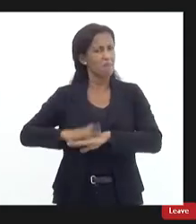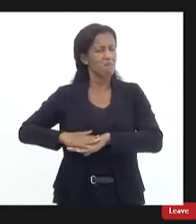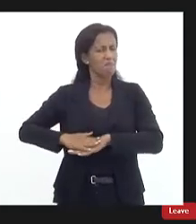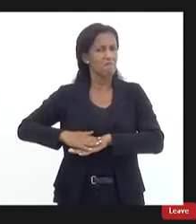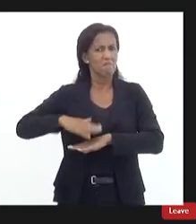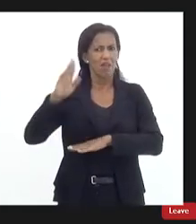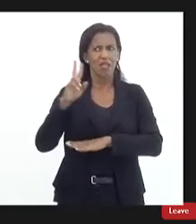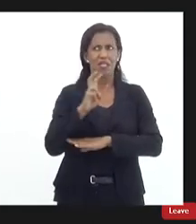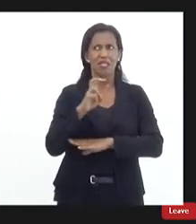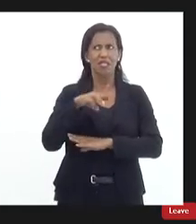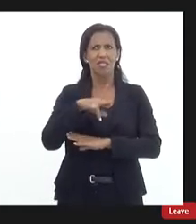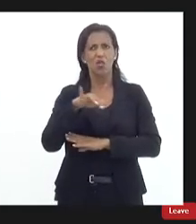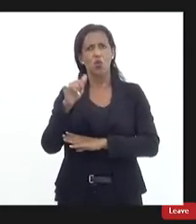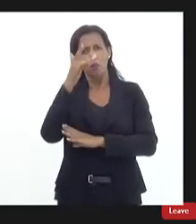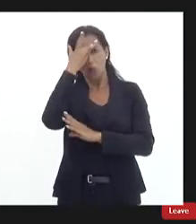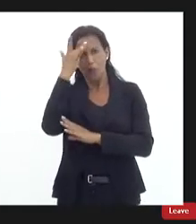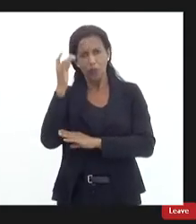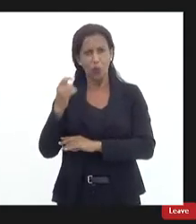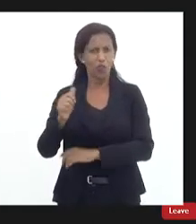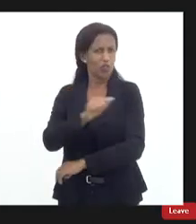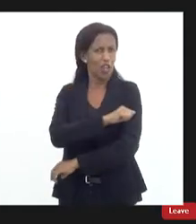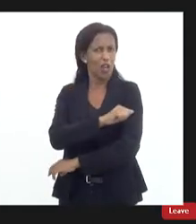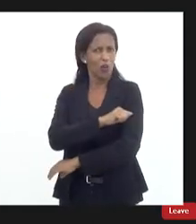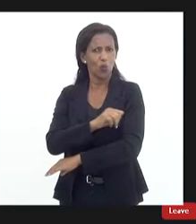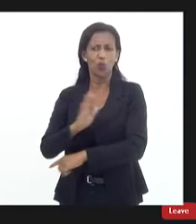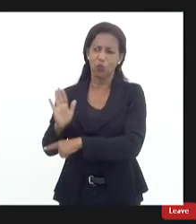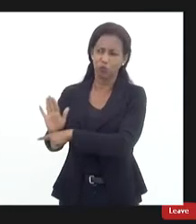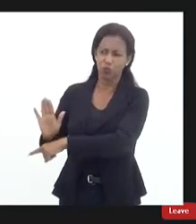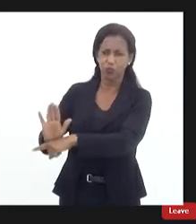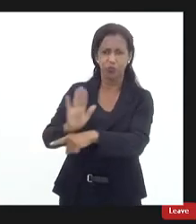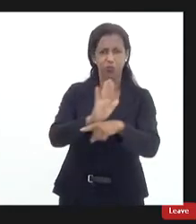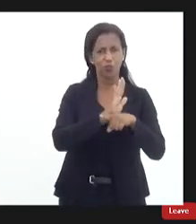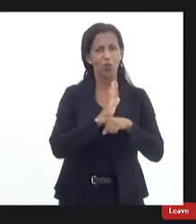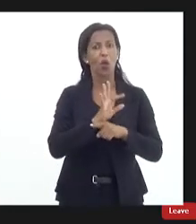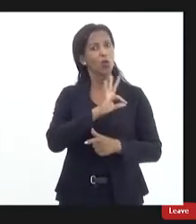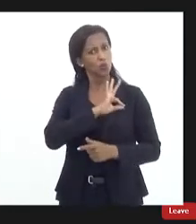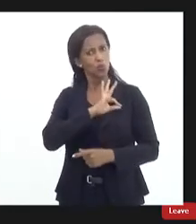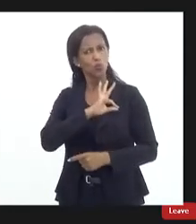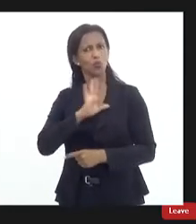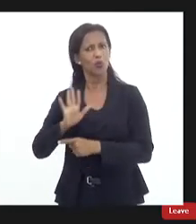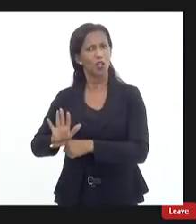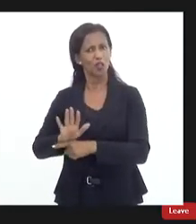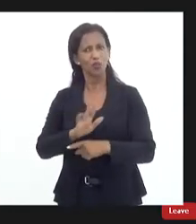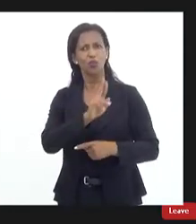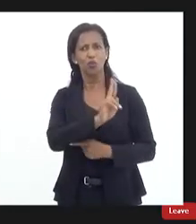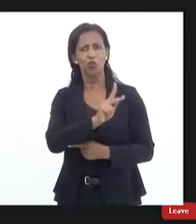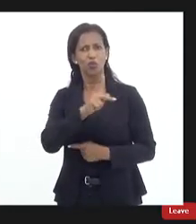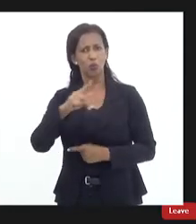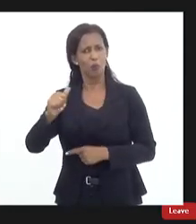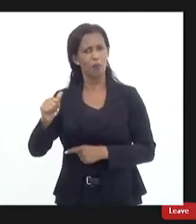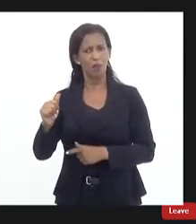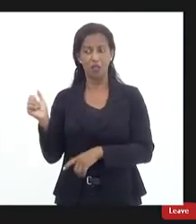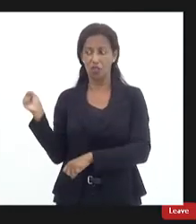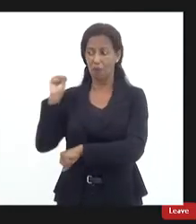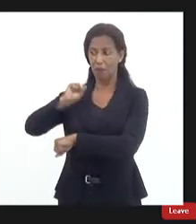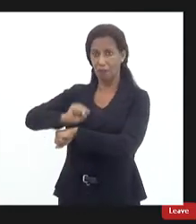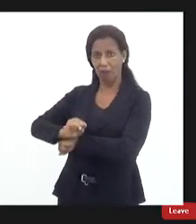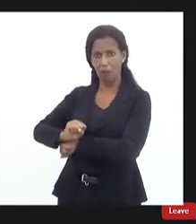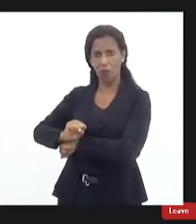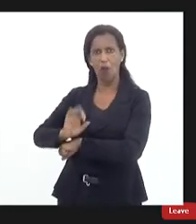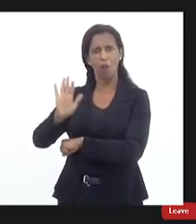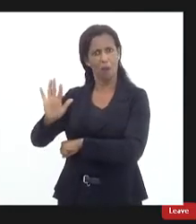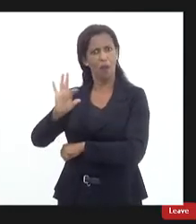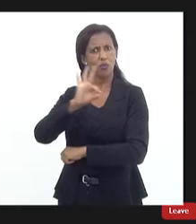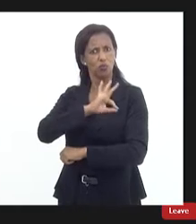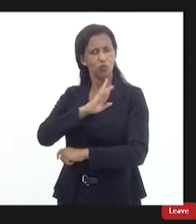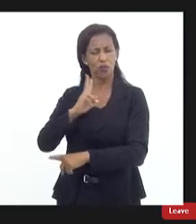5 mil assistidos são 19 unidades pacificadoras que ainda estão em atividade são mais de 5